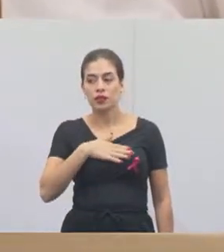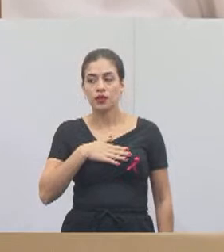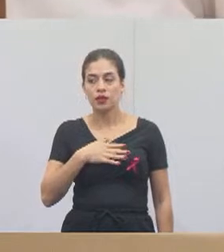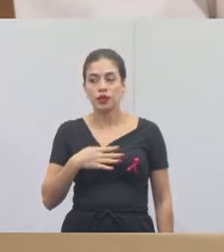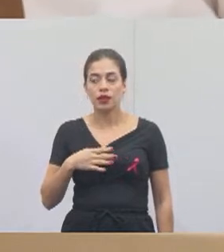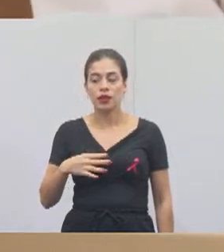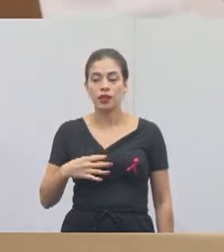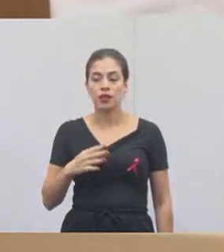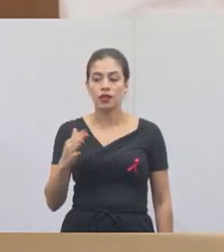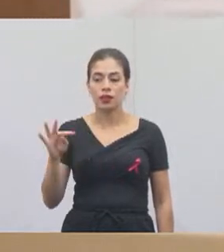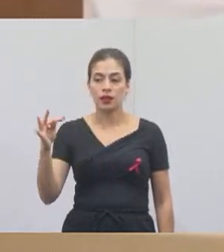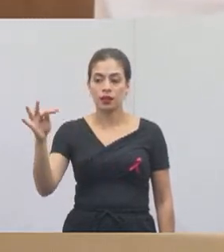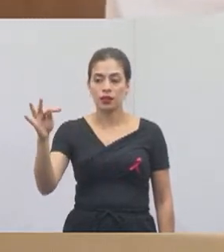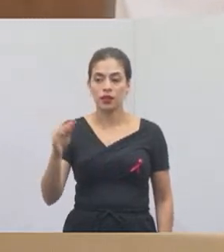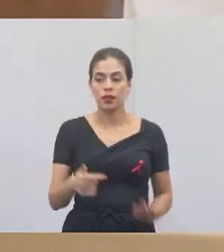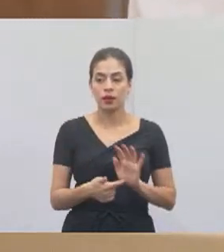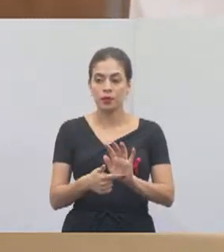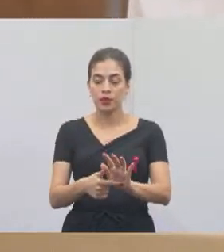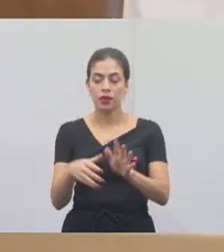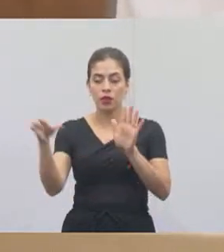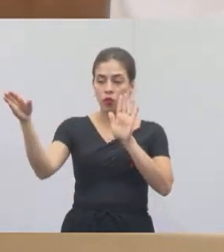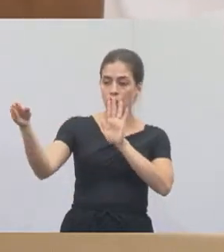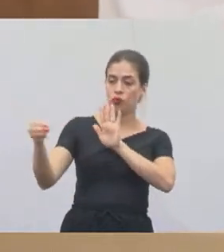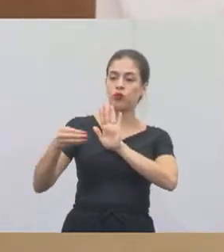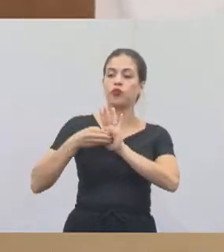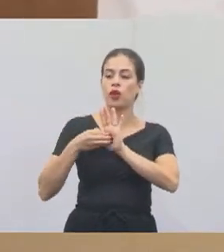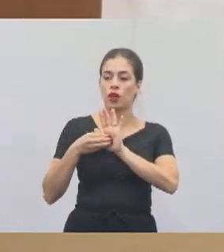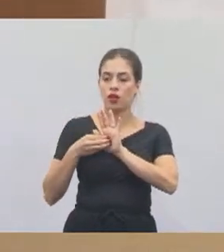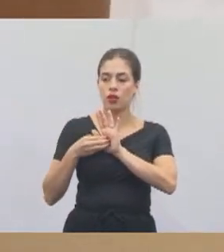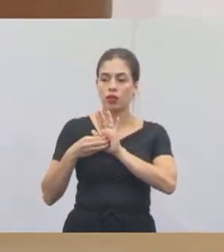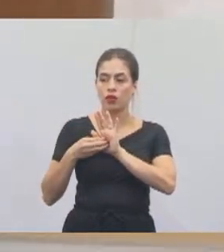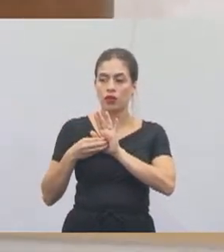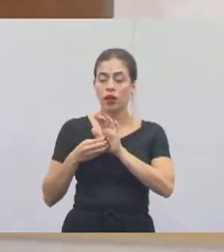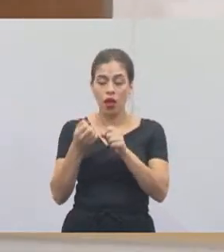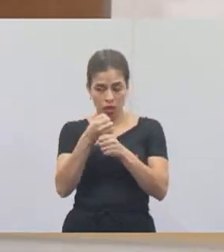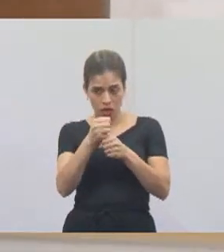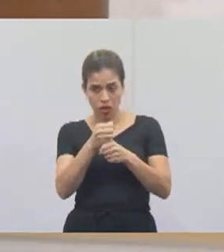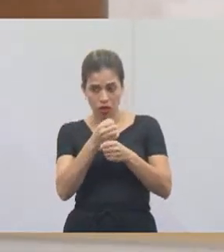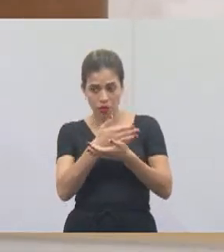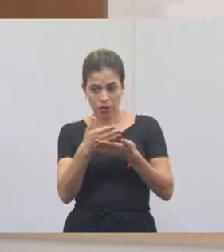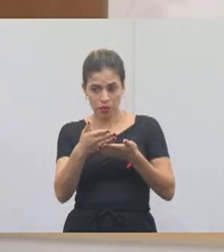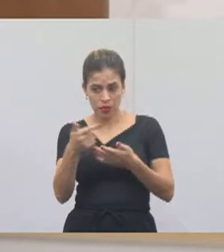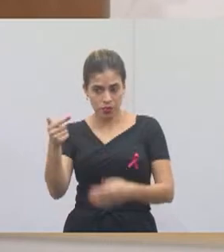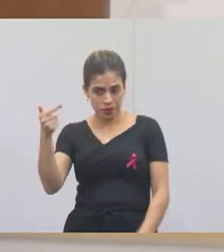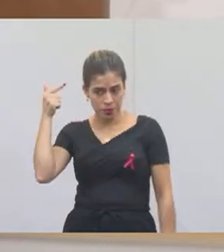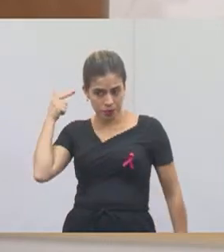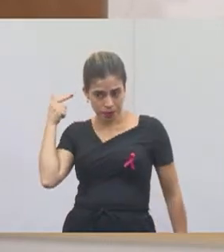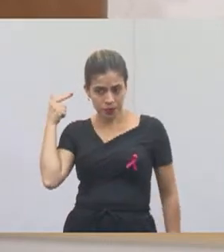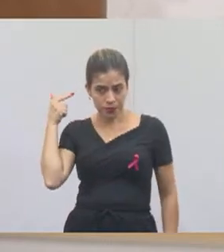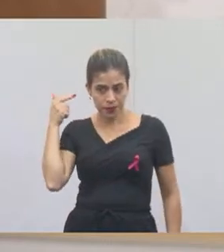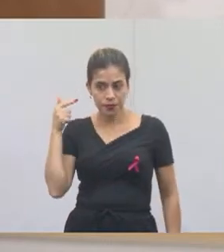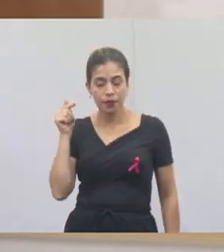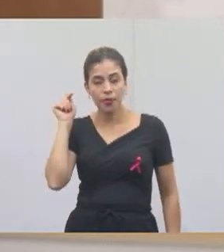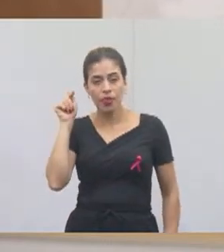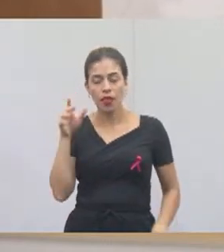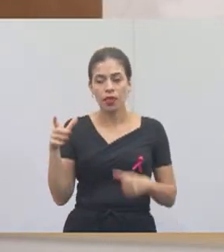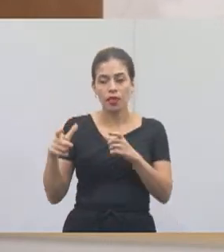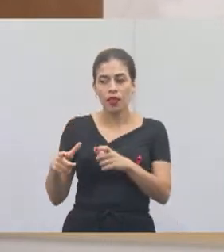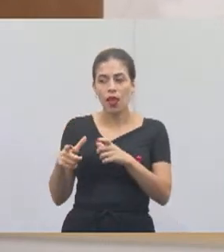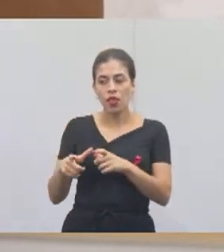eu não sei qual que o melhor, eu gostaria que focalizar isso aqui. Essa é uma obra que iniciou semana passada, ali